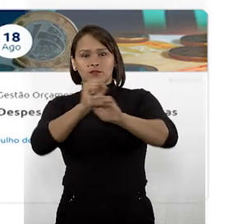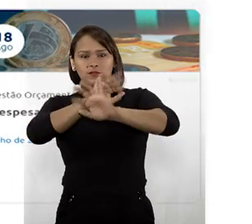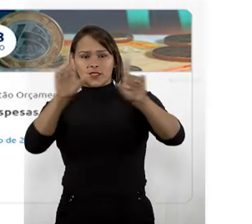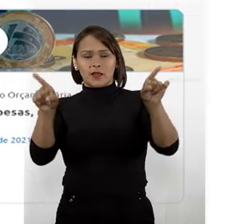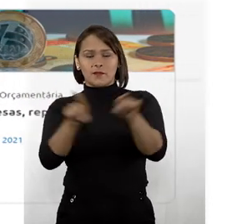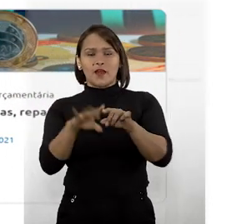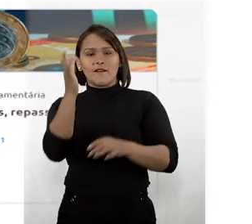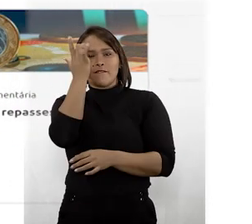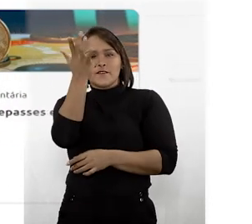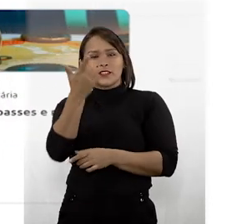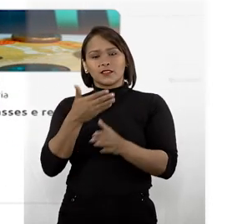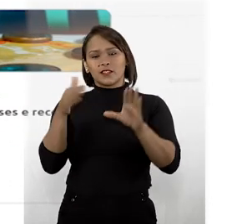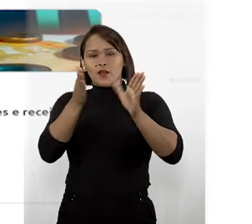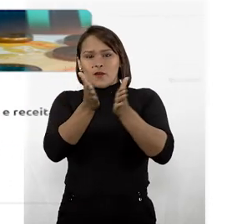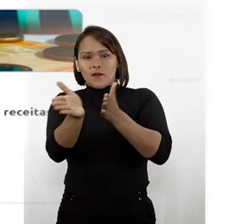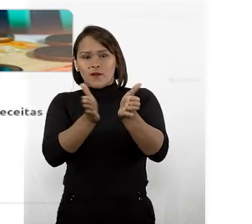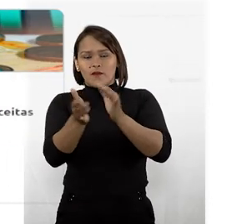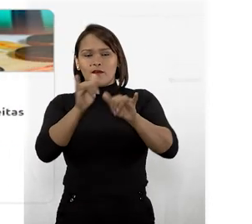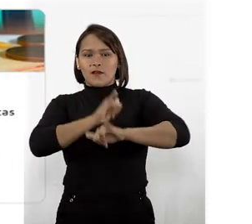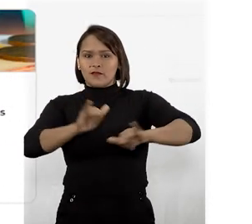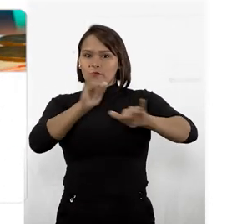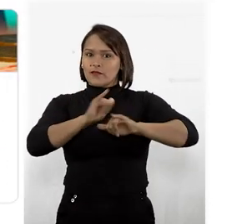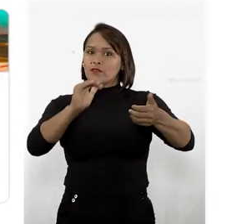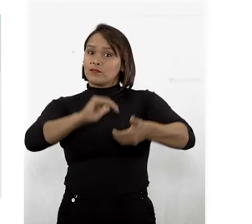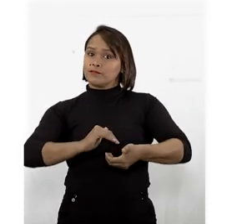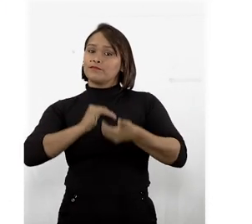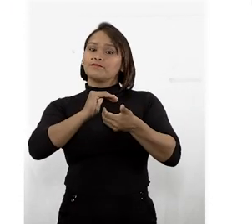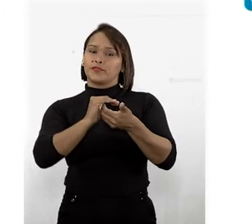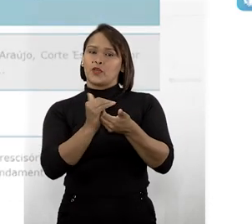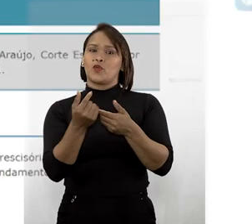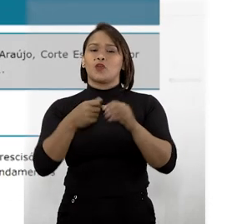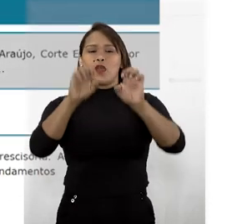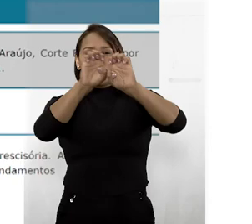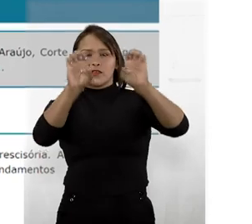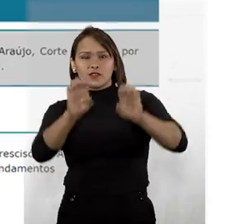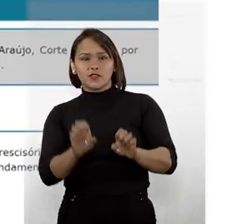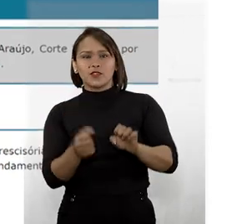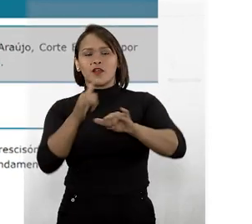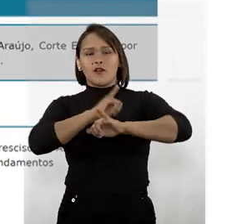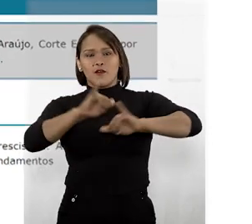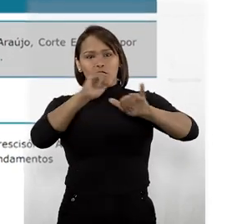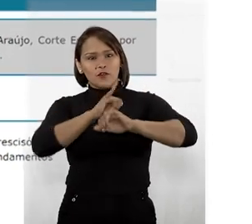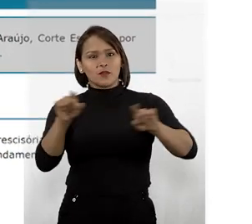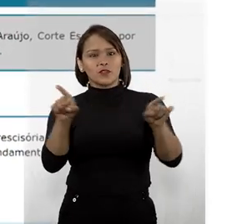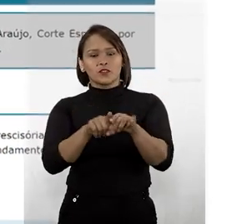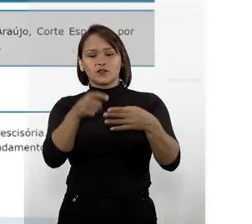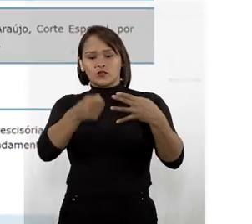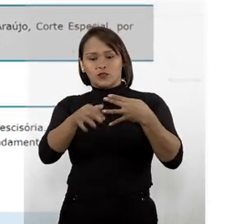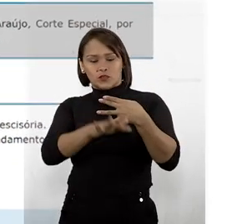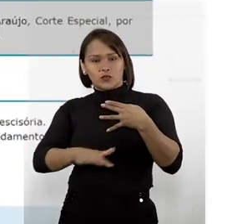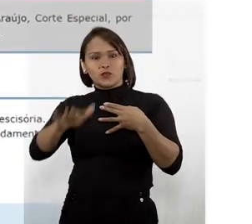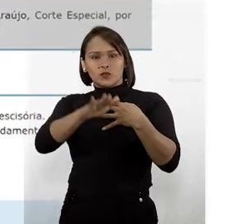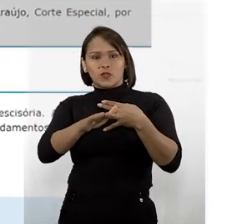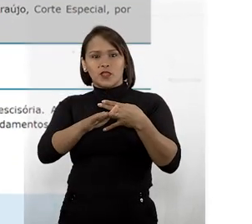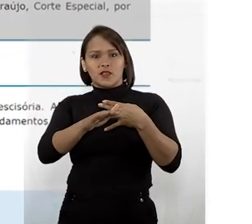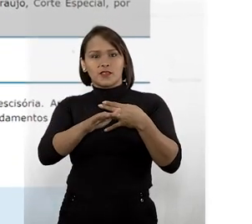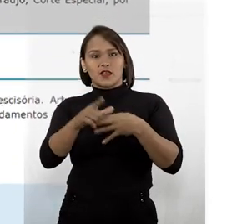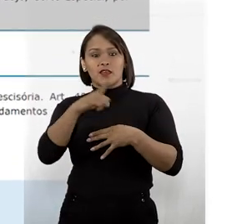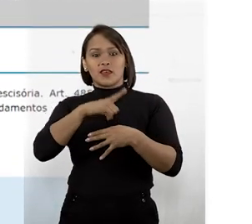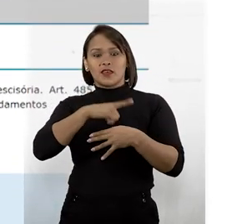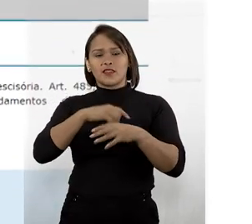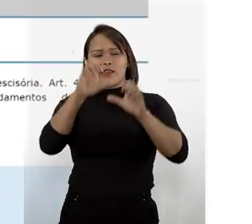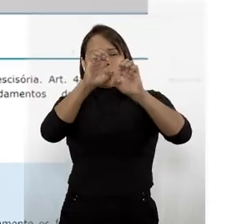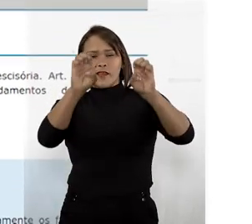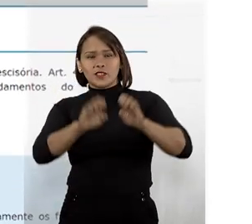da Transparência para facilitar o acesso às informações da Corte, a reestruturação do informativo de jurisprudência, que